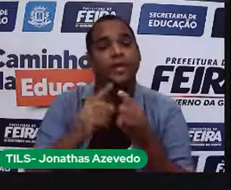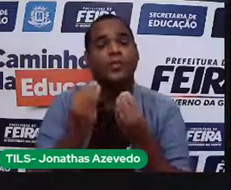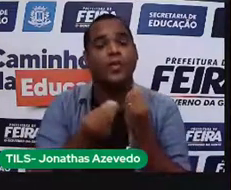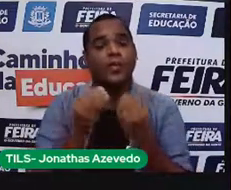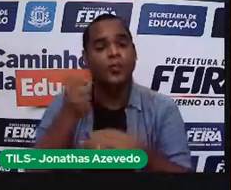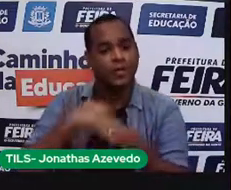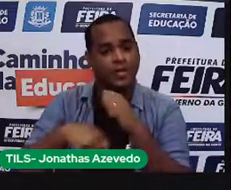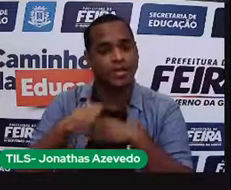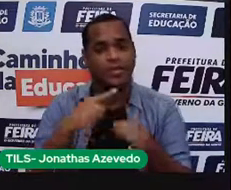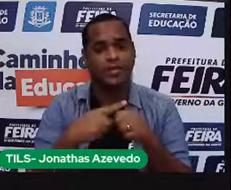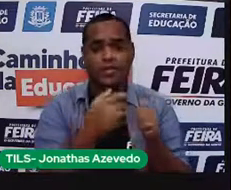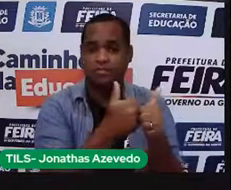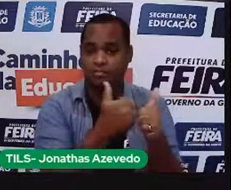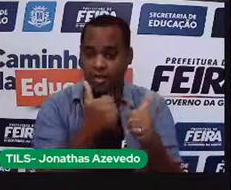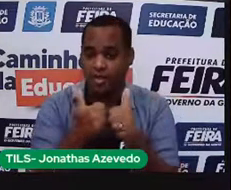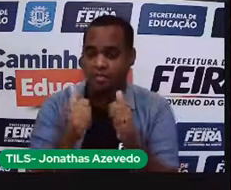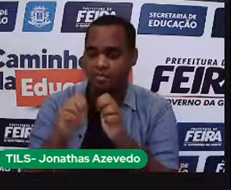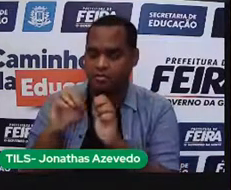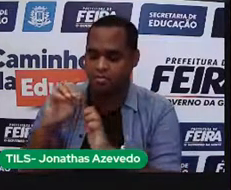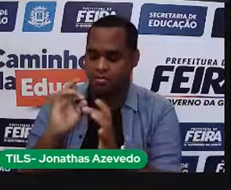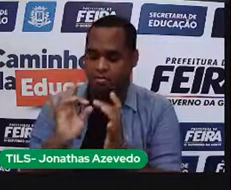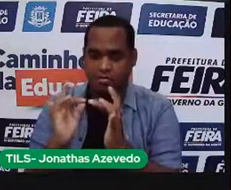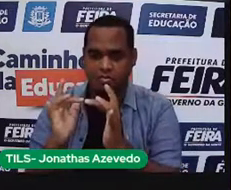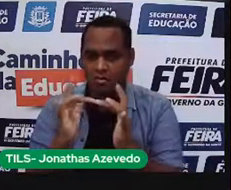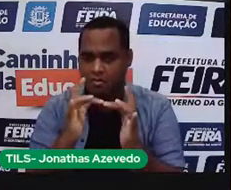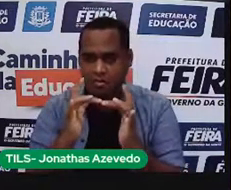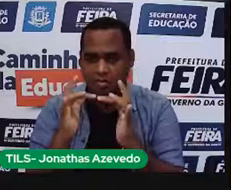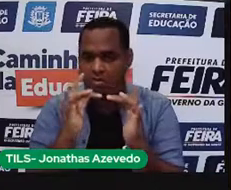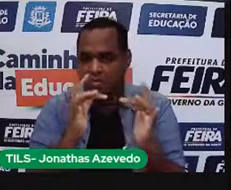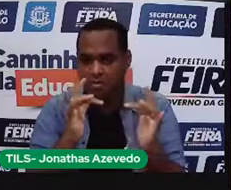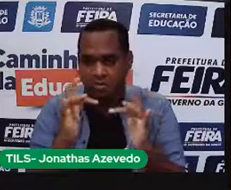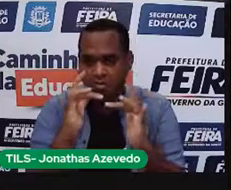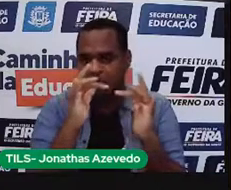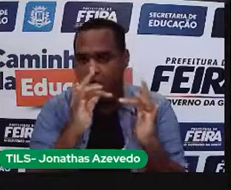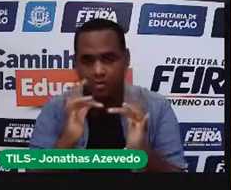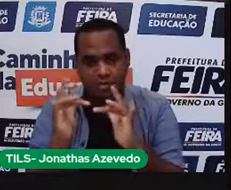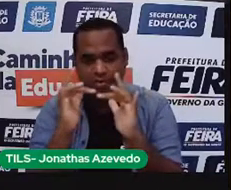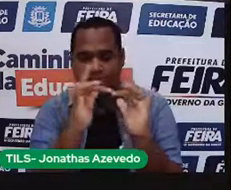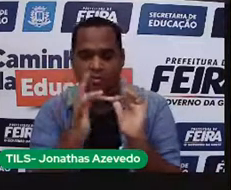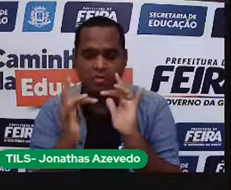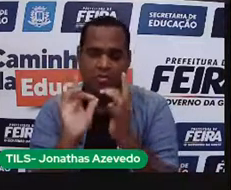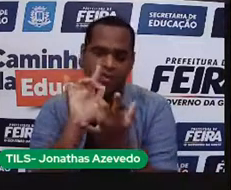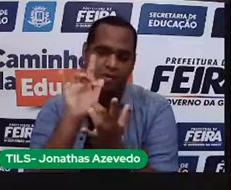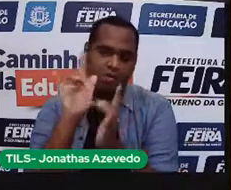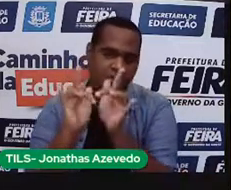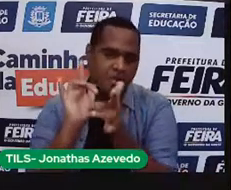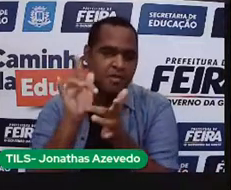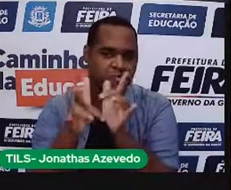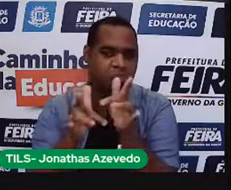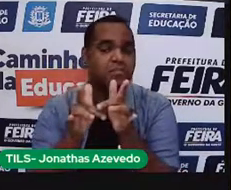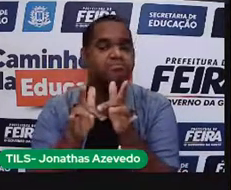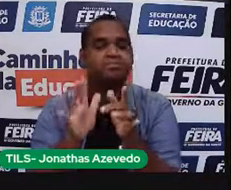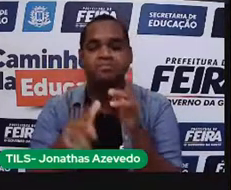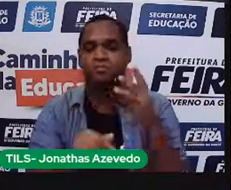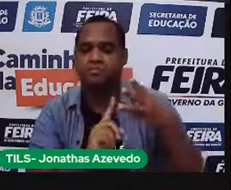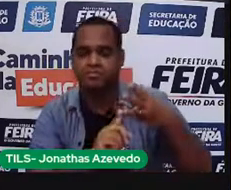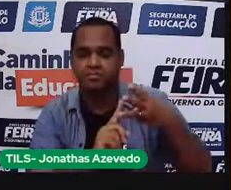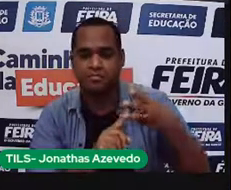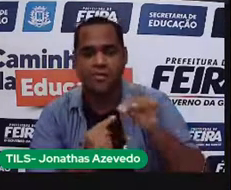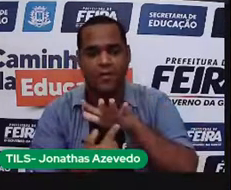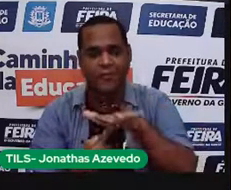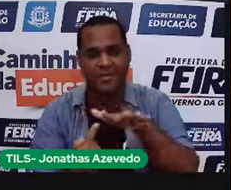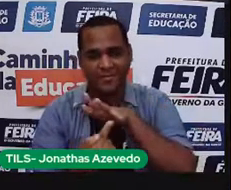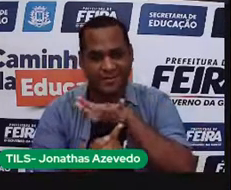estão próximos, eles interagem entre si, mas não estão tão grudadinhos como no estado sólido. E no estado